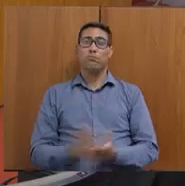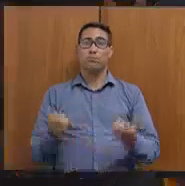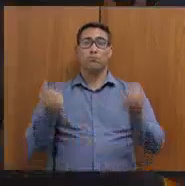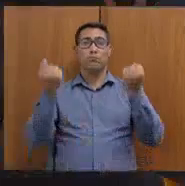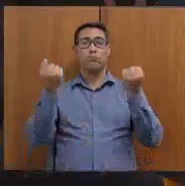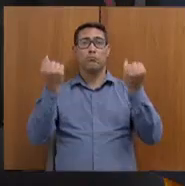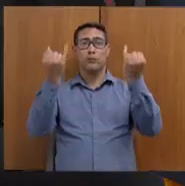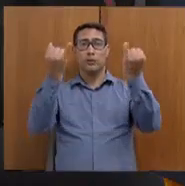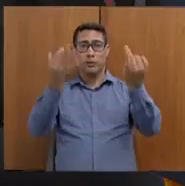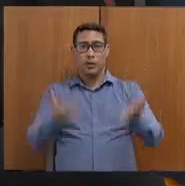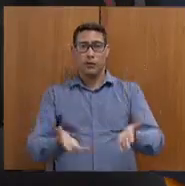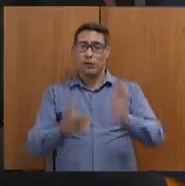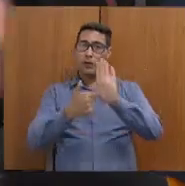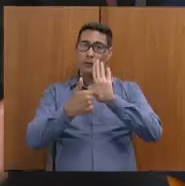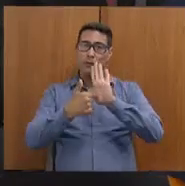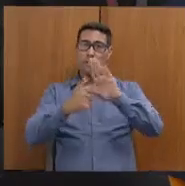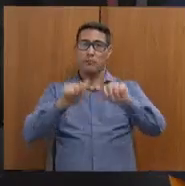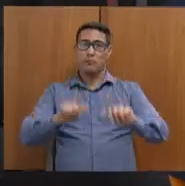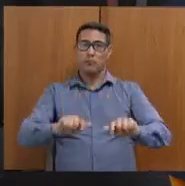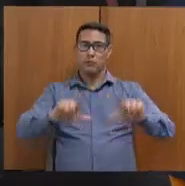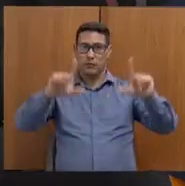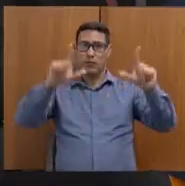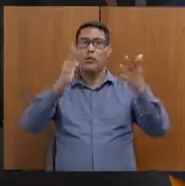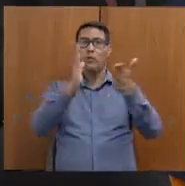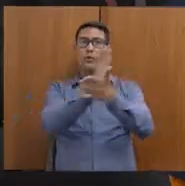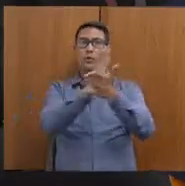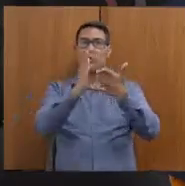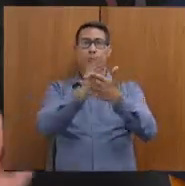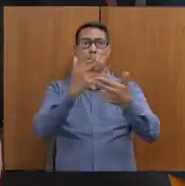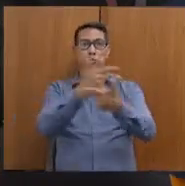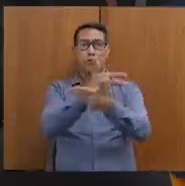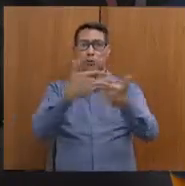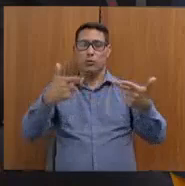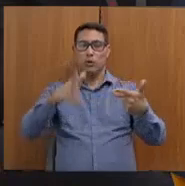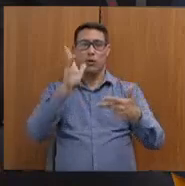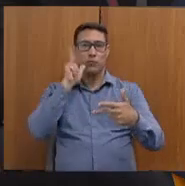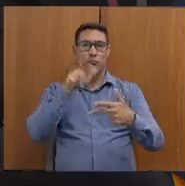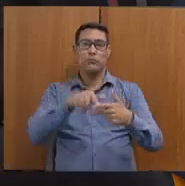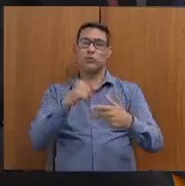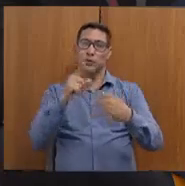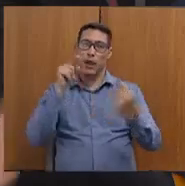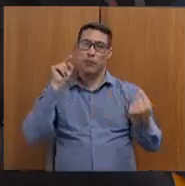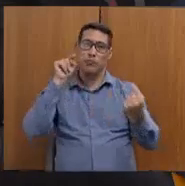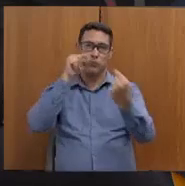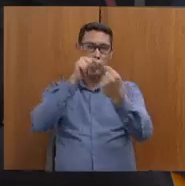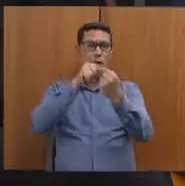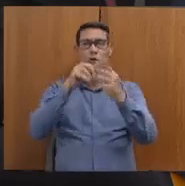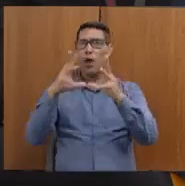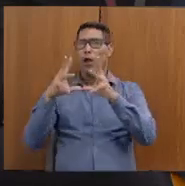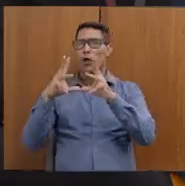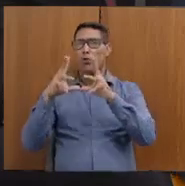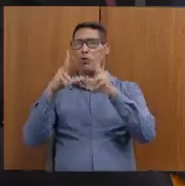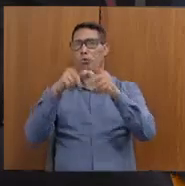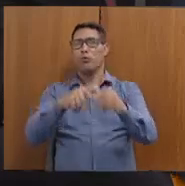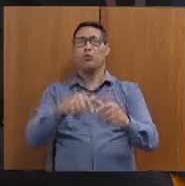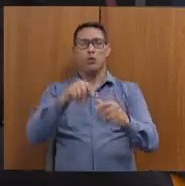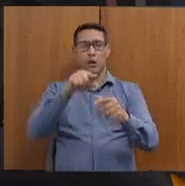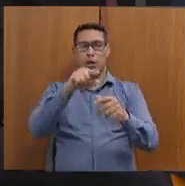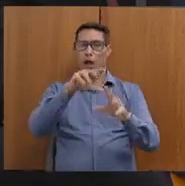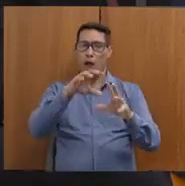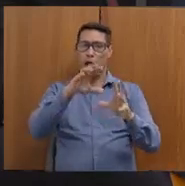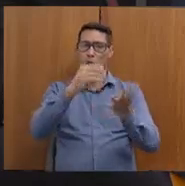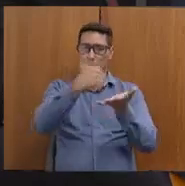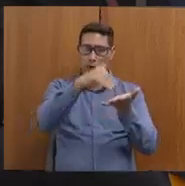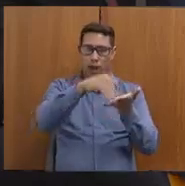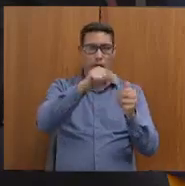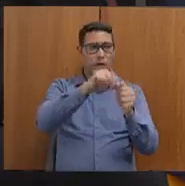vou fazer alguma apresentação de algumas coisas que nós vimos como destaque. Isso não significa que é o que tudo que a CEDES faz na pauta